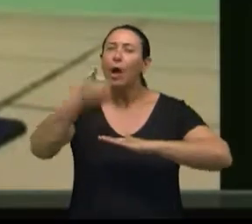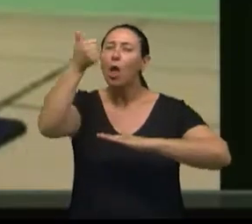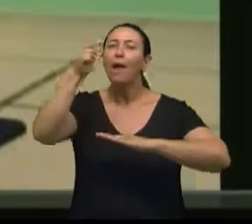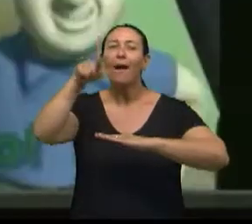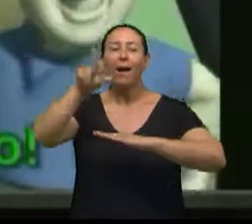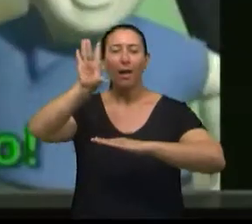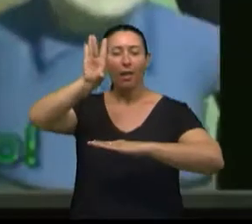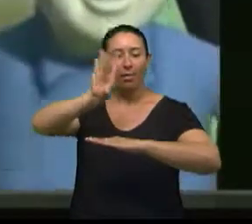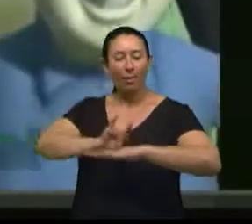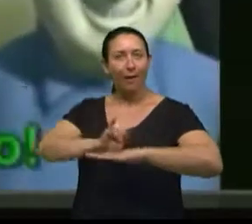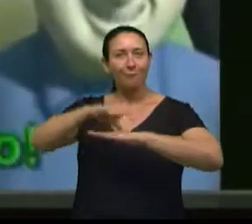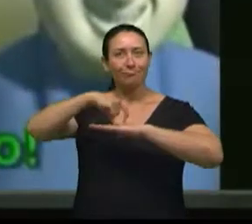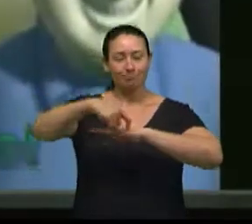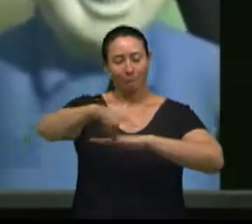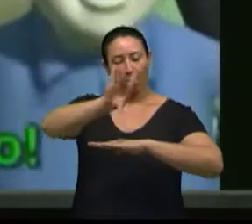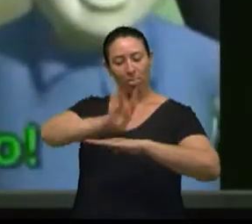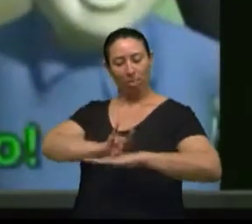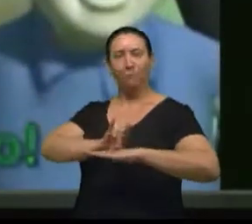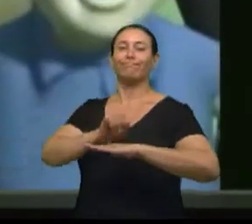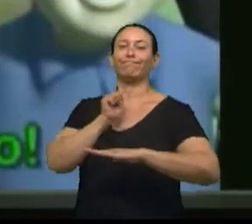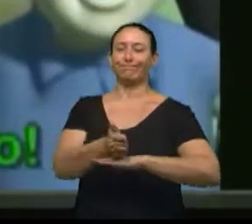adesivos antiderrapantes.